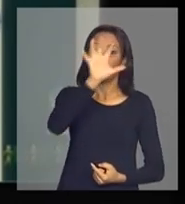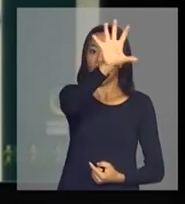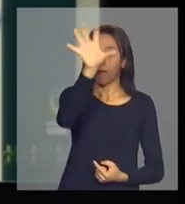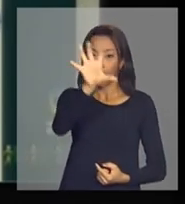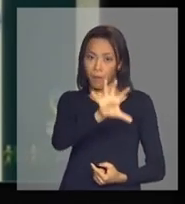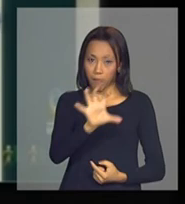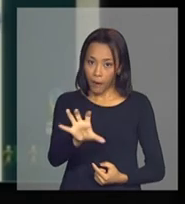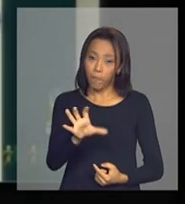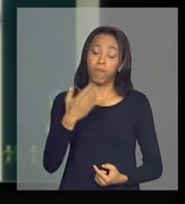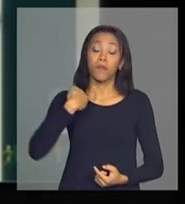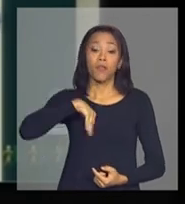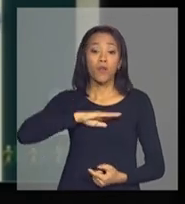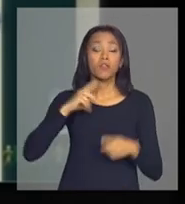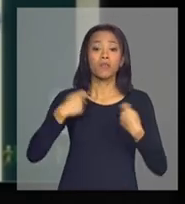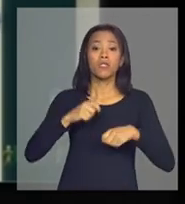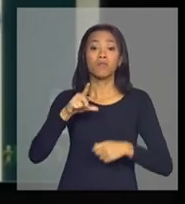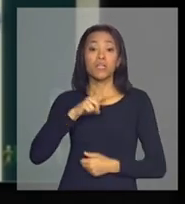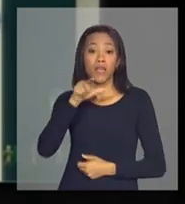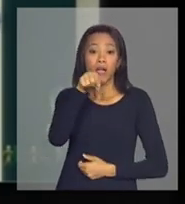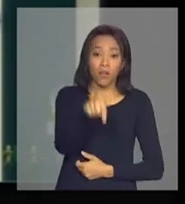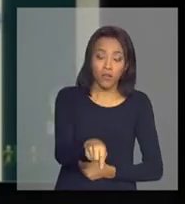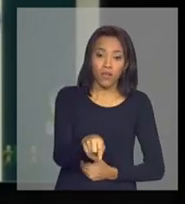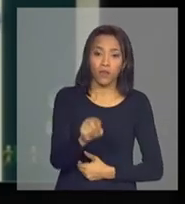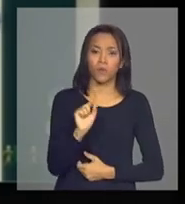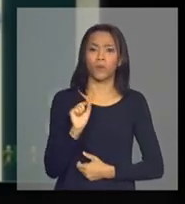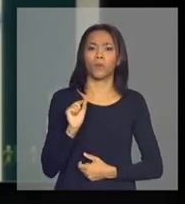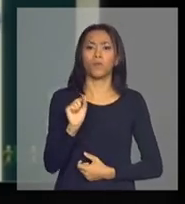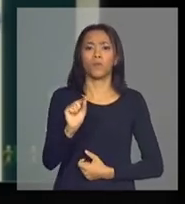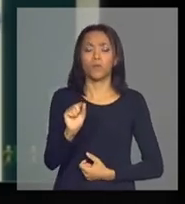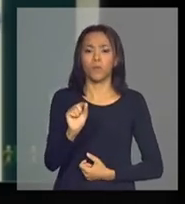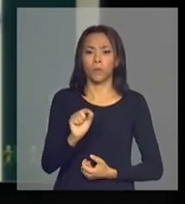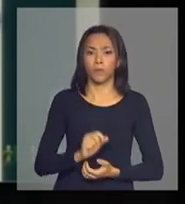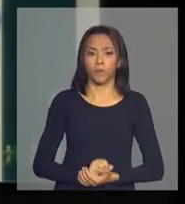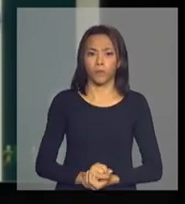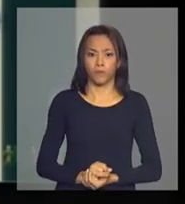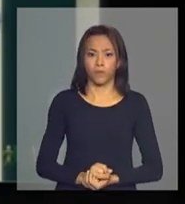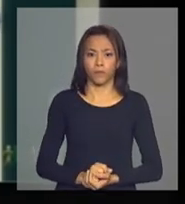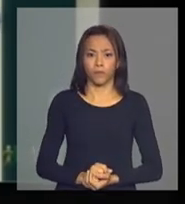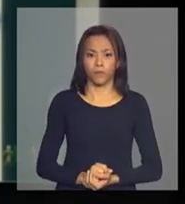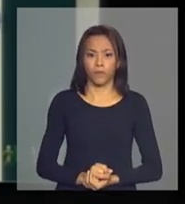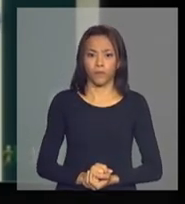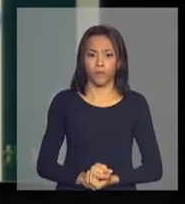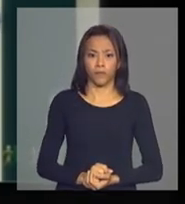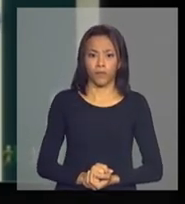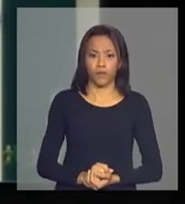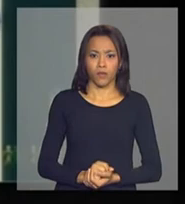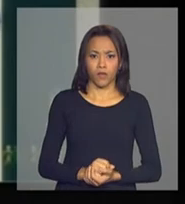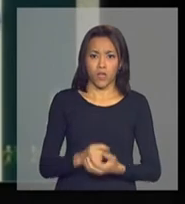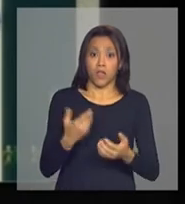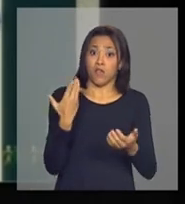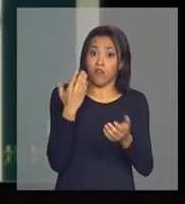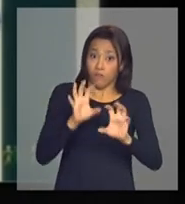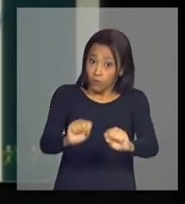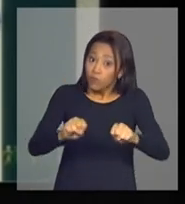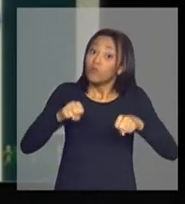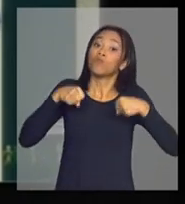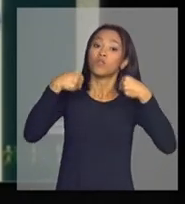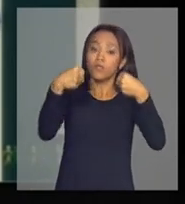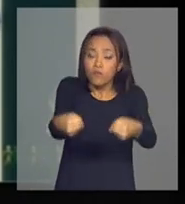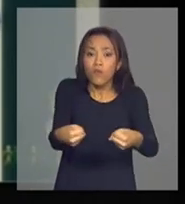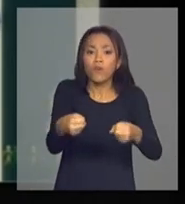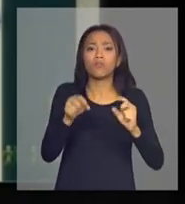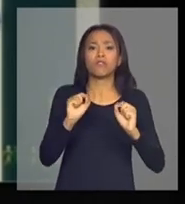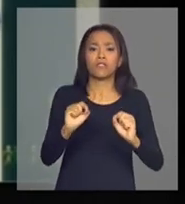Nós temos que ter aqui uma, um grande, fazer um grande esforço no sentido de